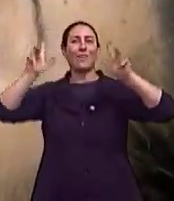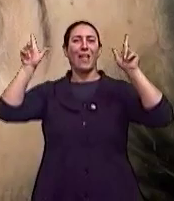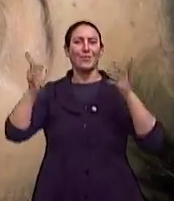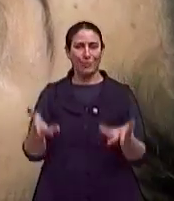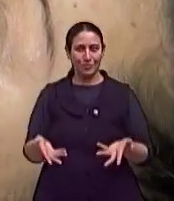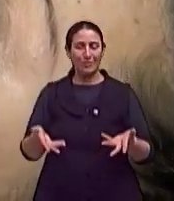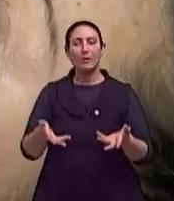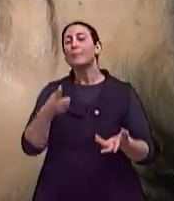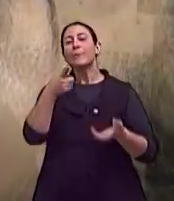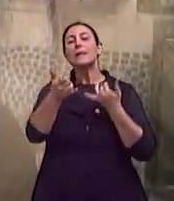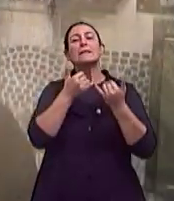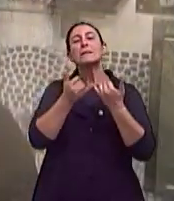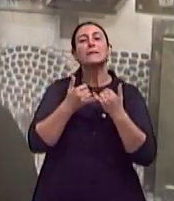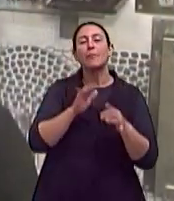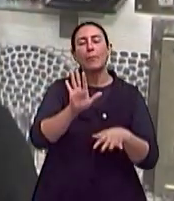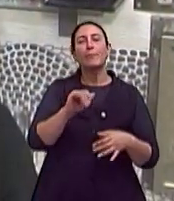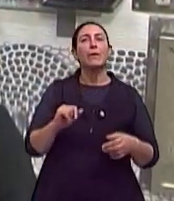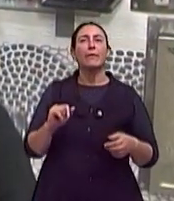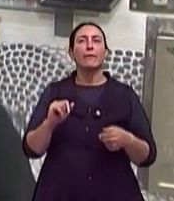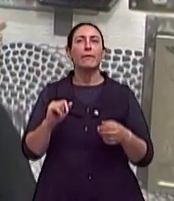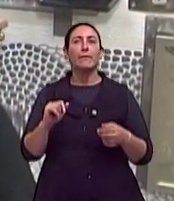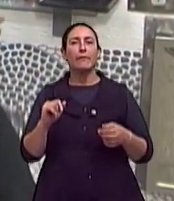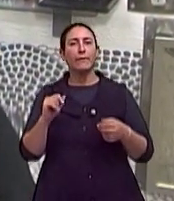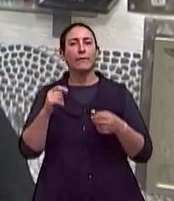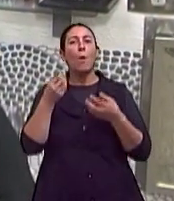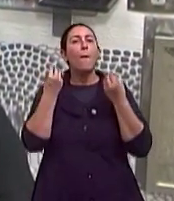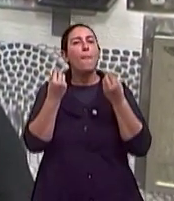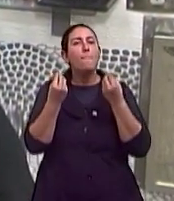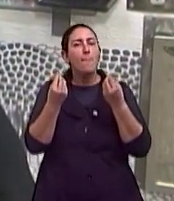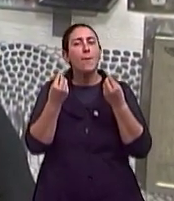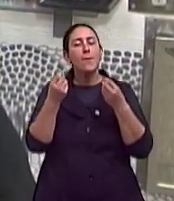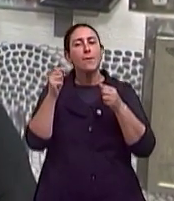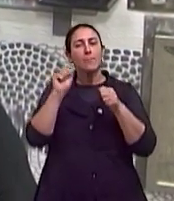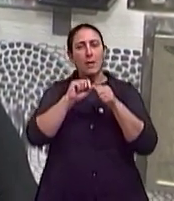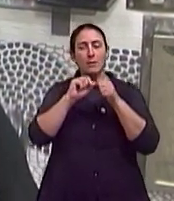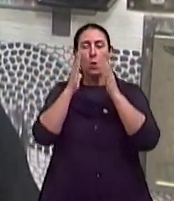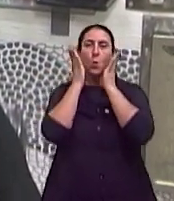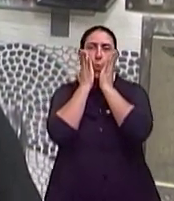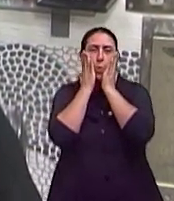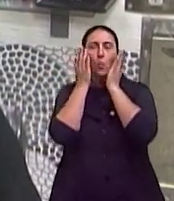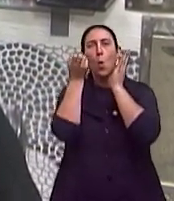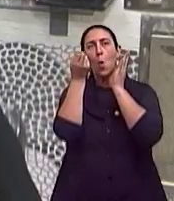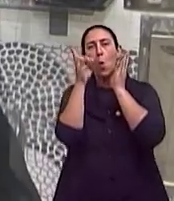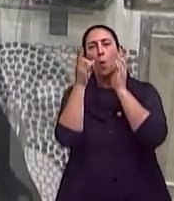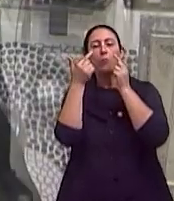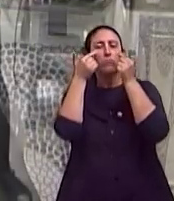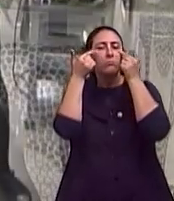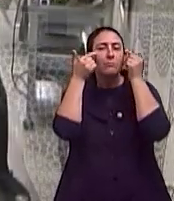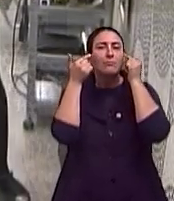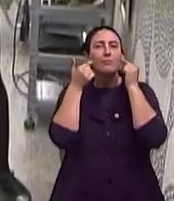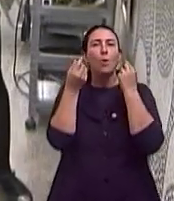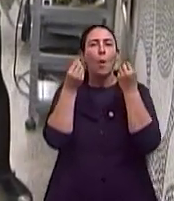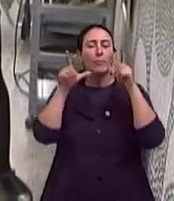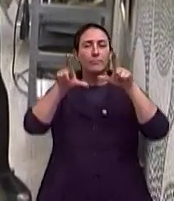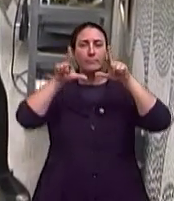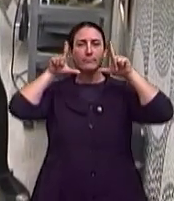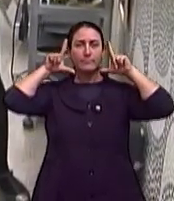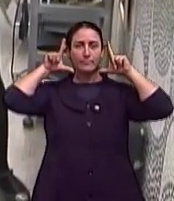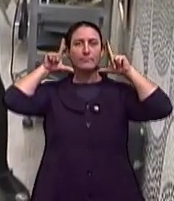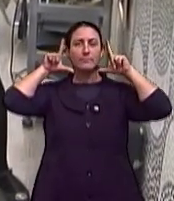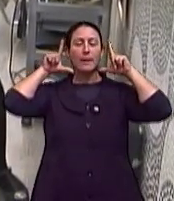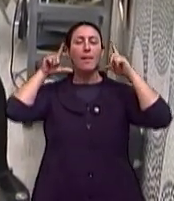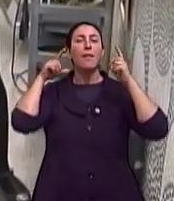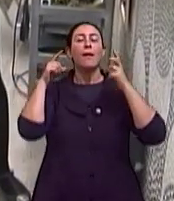exemplo, a aplicação influencia um pouco na maneira como o rosto ou a pele vai aparecer no vídeo, né? A gente